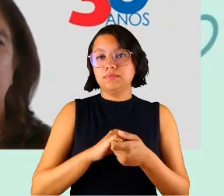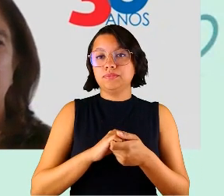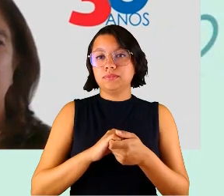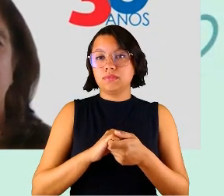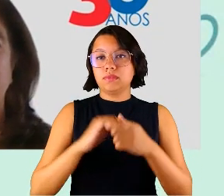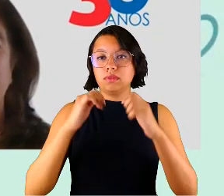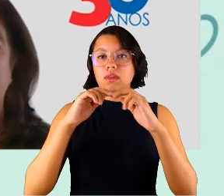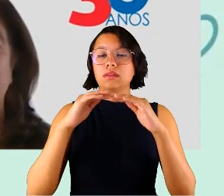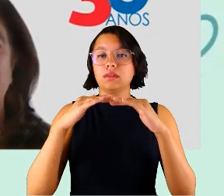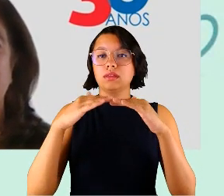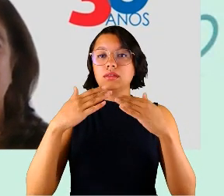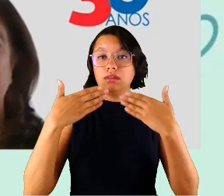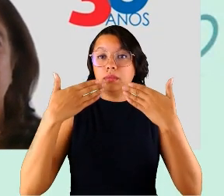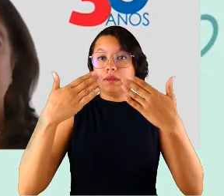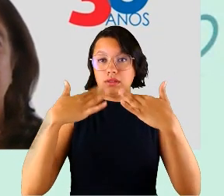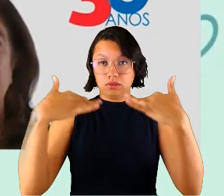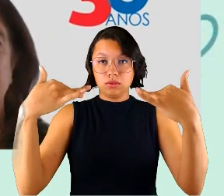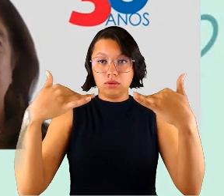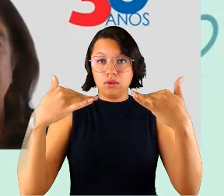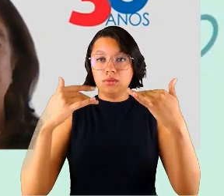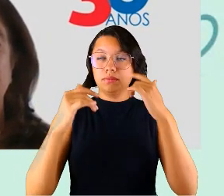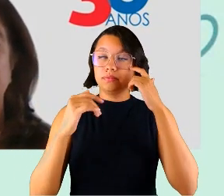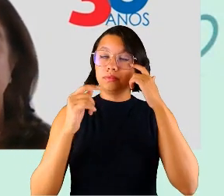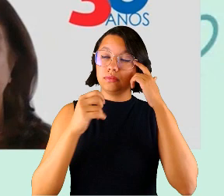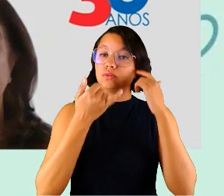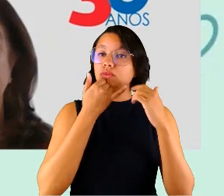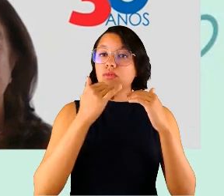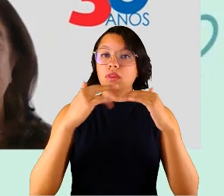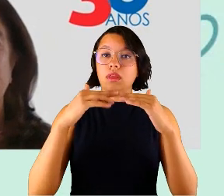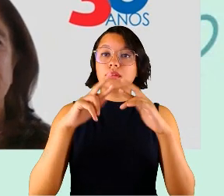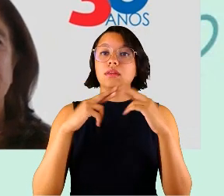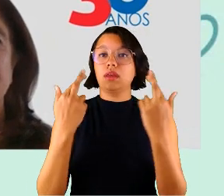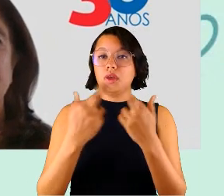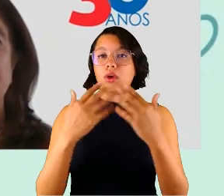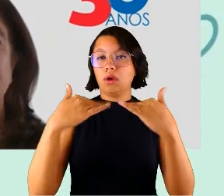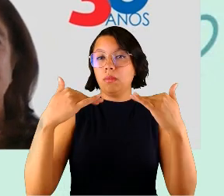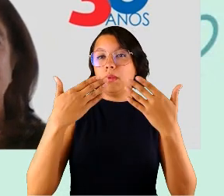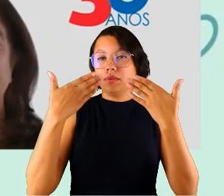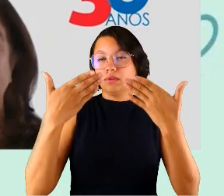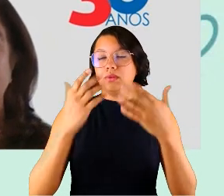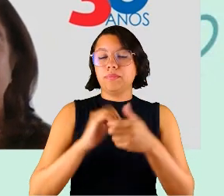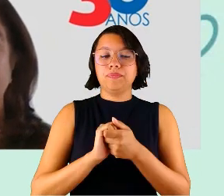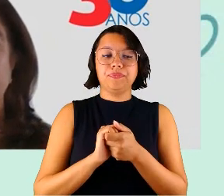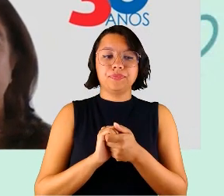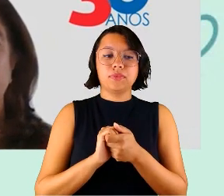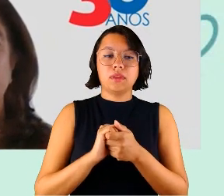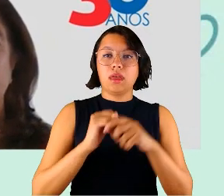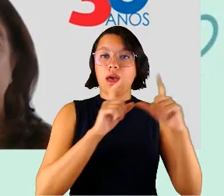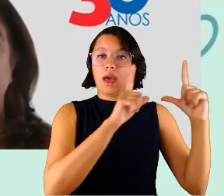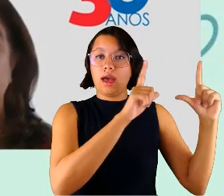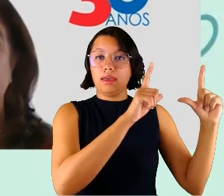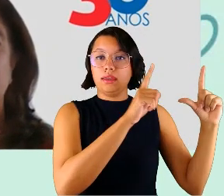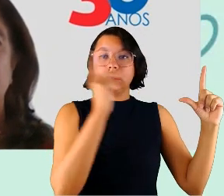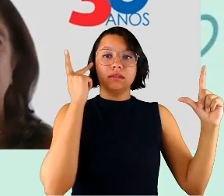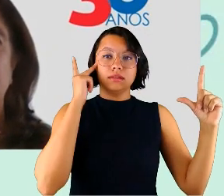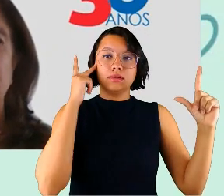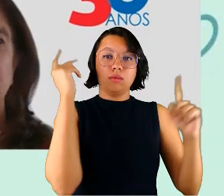audiências, em que tem uma janela, a bandeira do Estado de São Paulo e o logo da Justiça Federal.